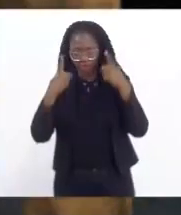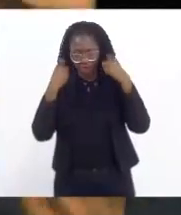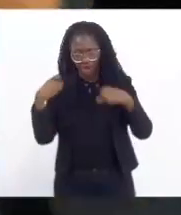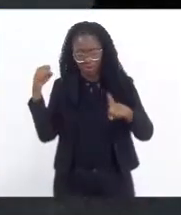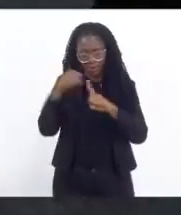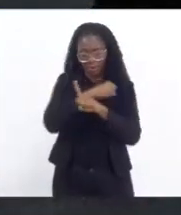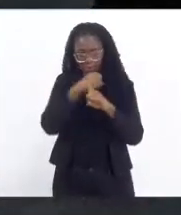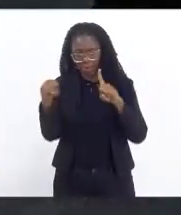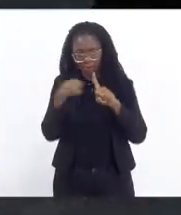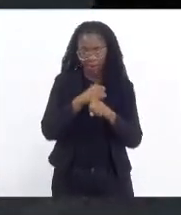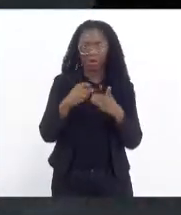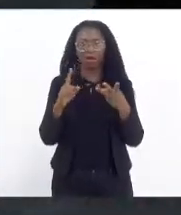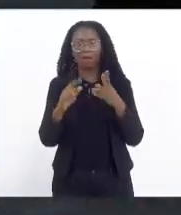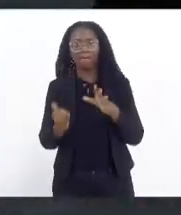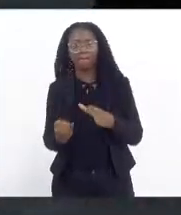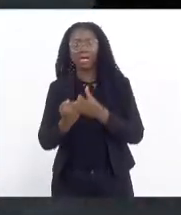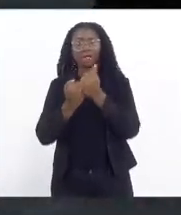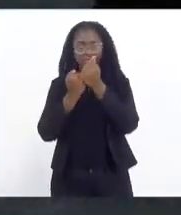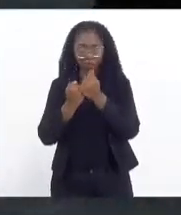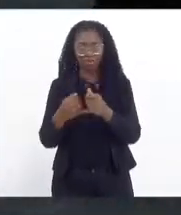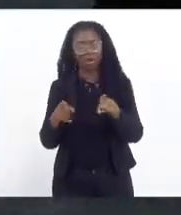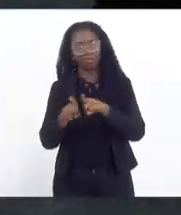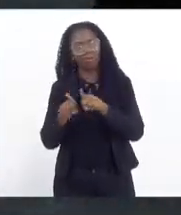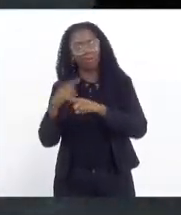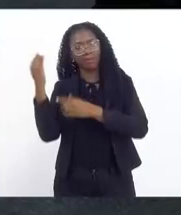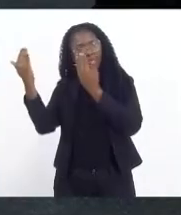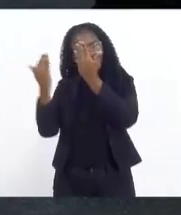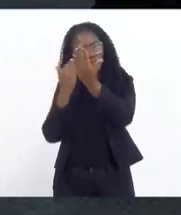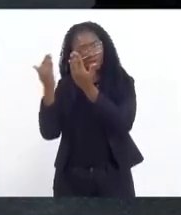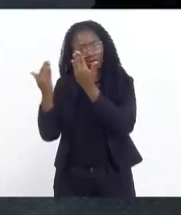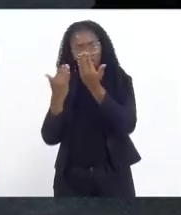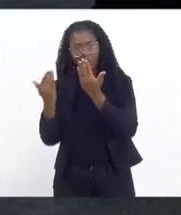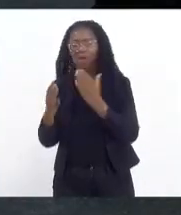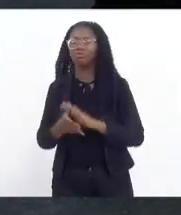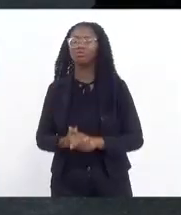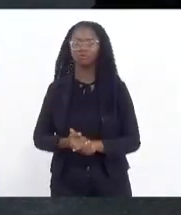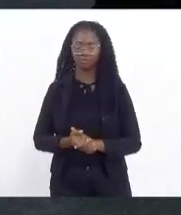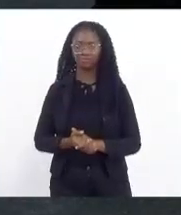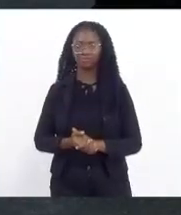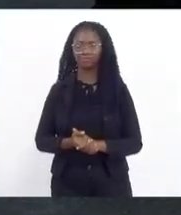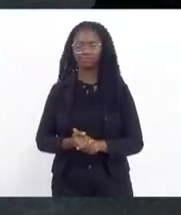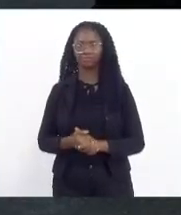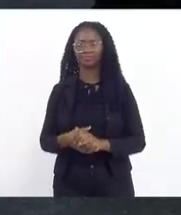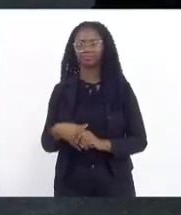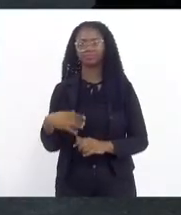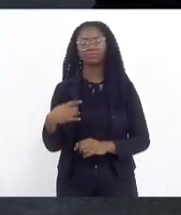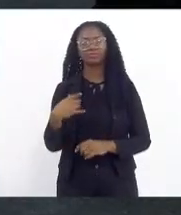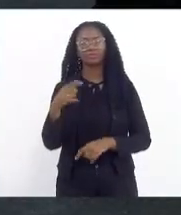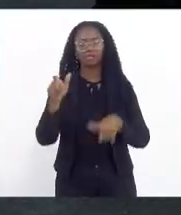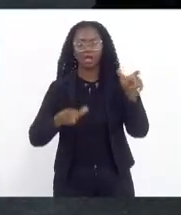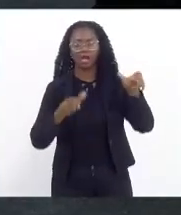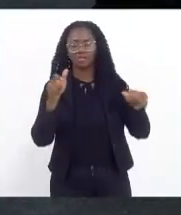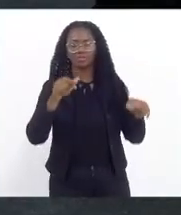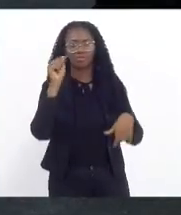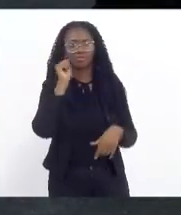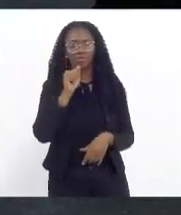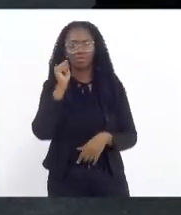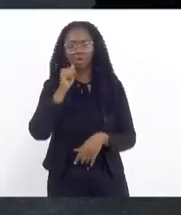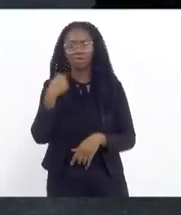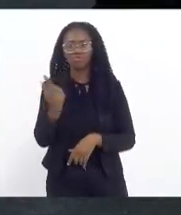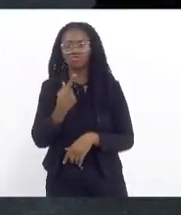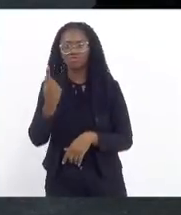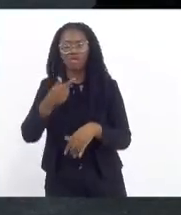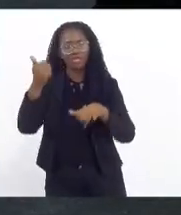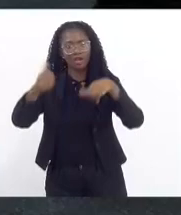patrimonial, psicológica ou da violência moral. As mulheres, quando nós examinamos